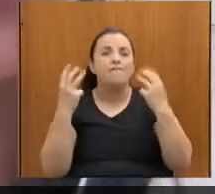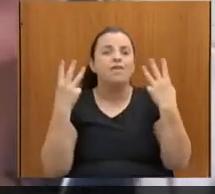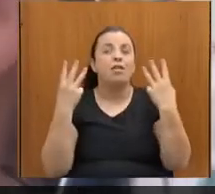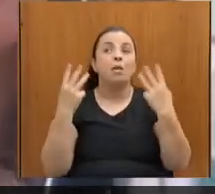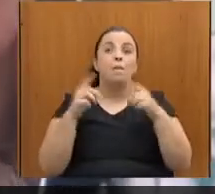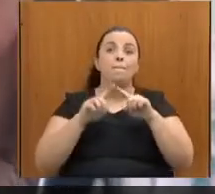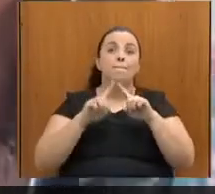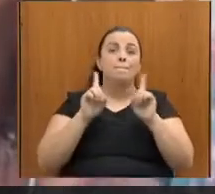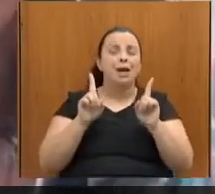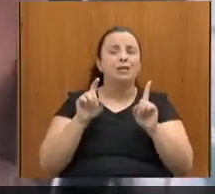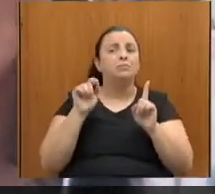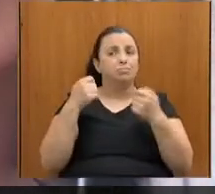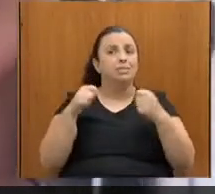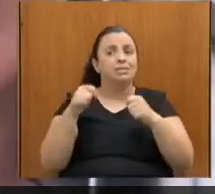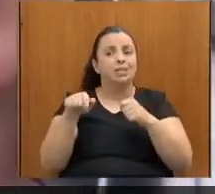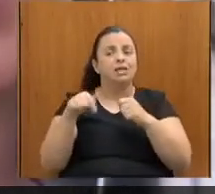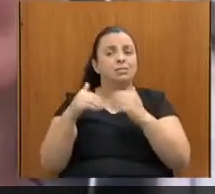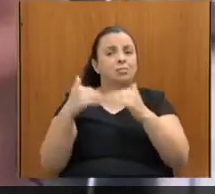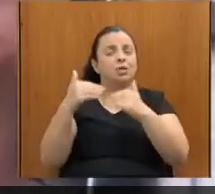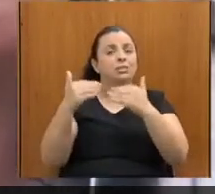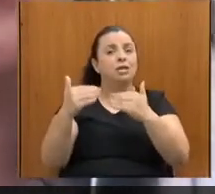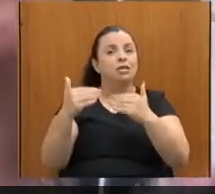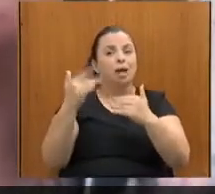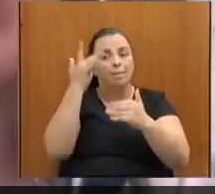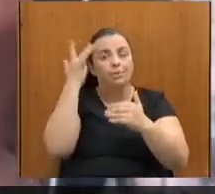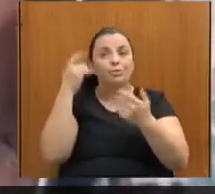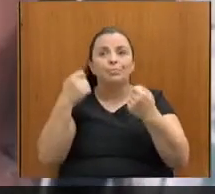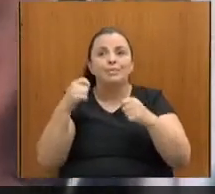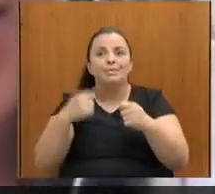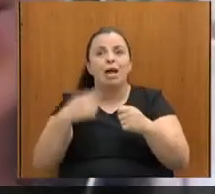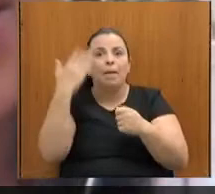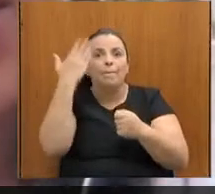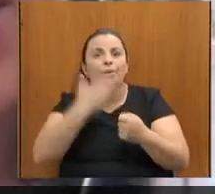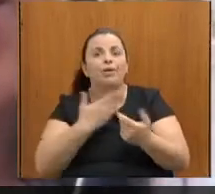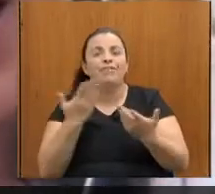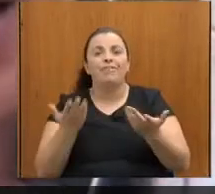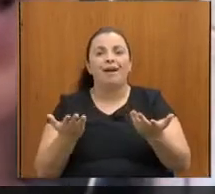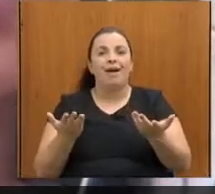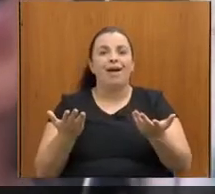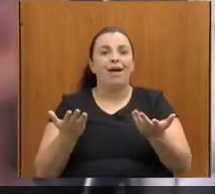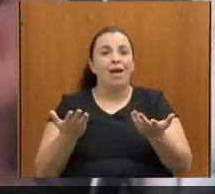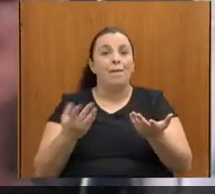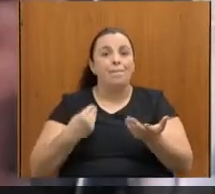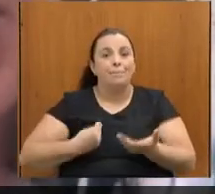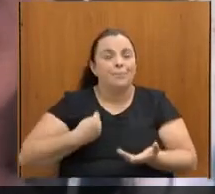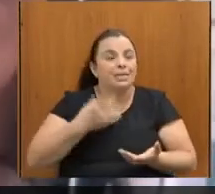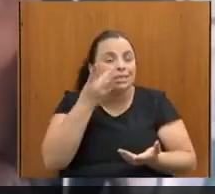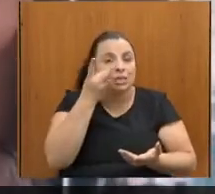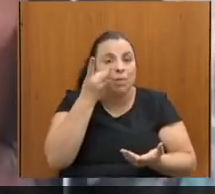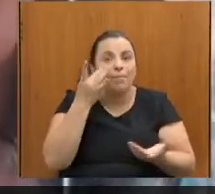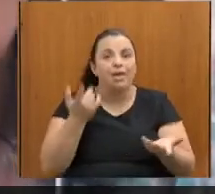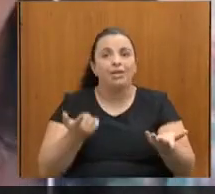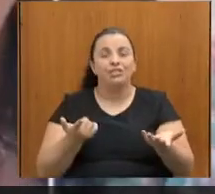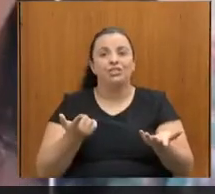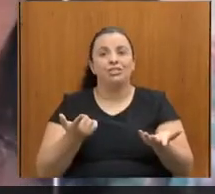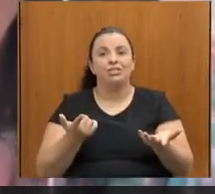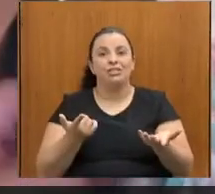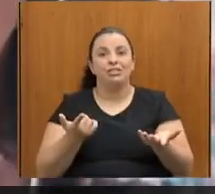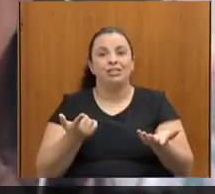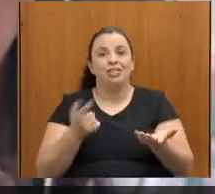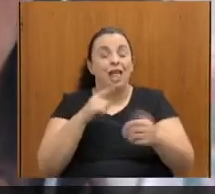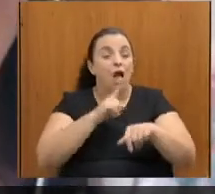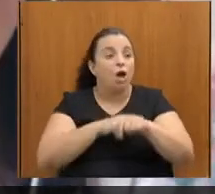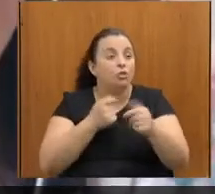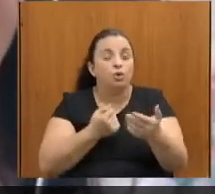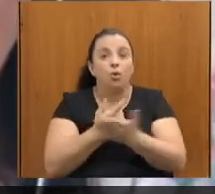das pessoas comprovarem a sua deficiência na presença, na entrada para o evento e não antes. Que